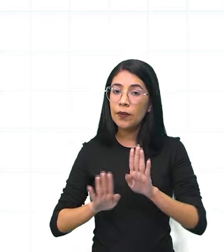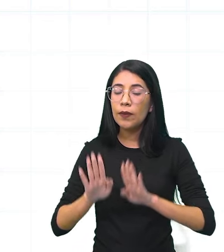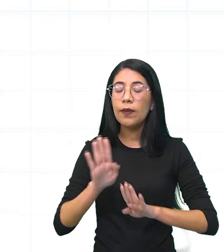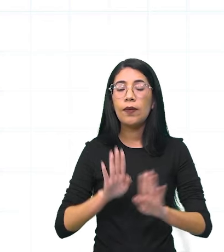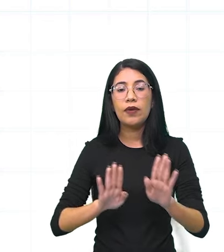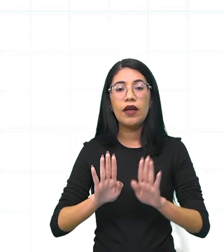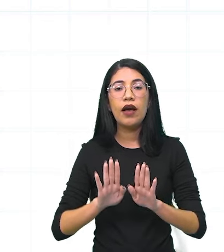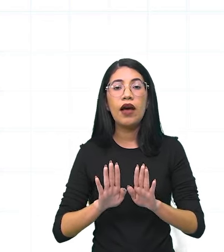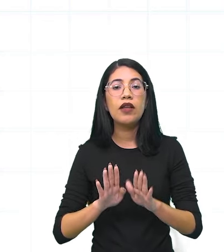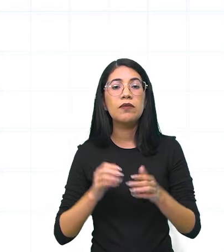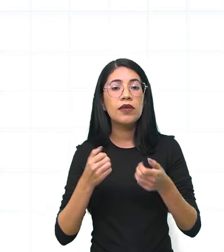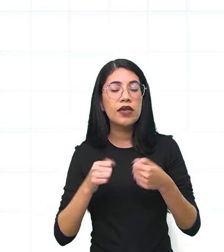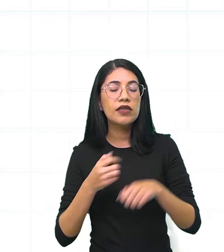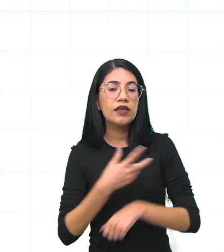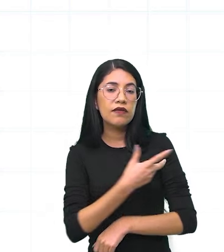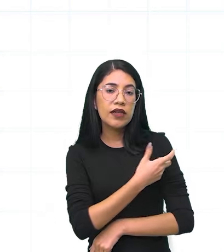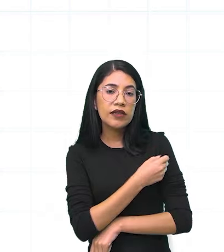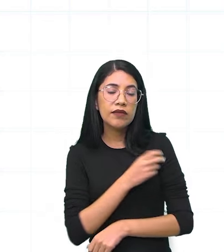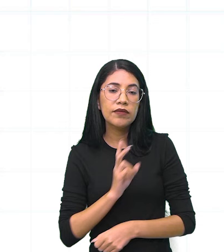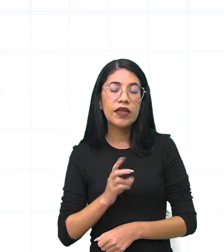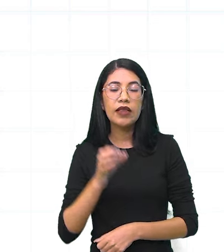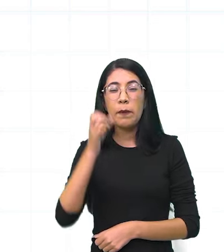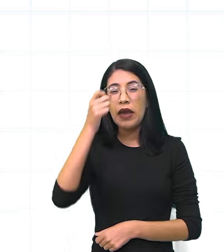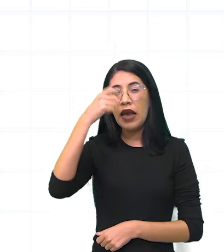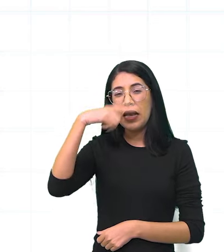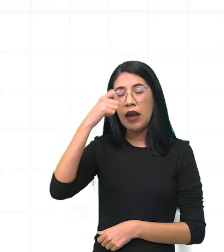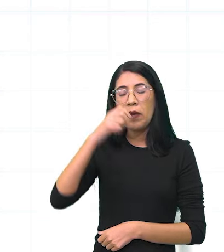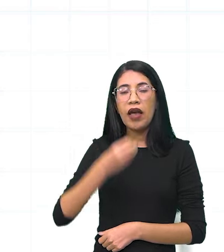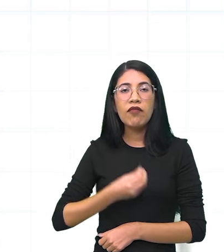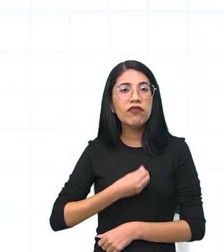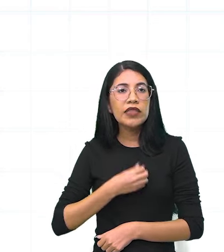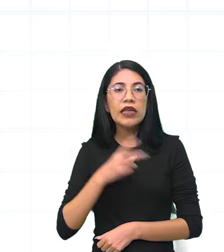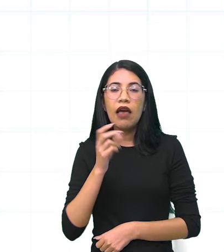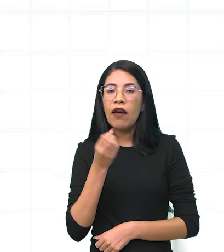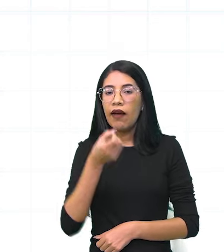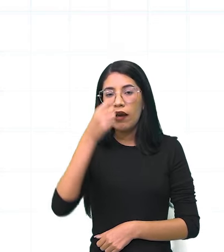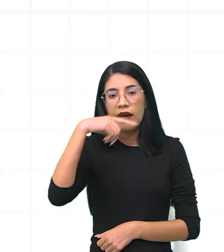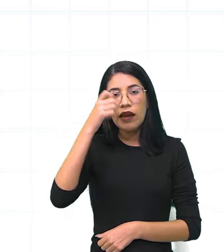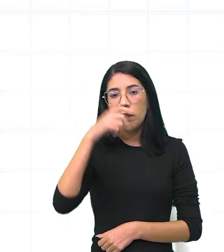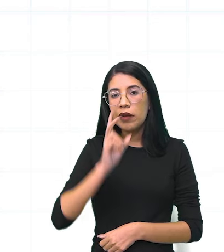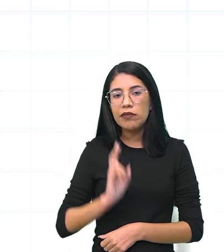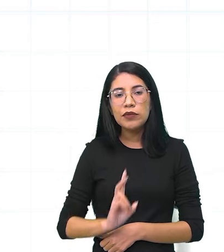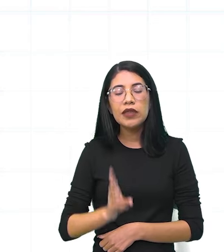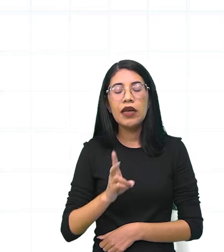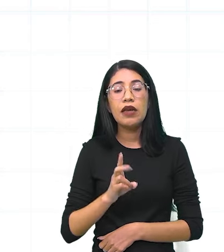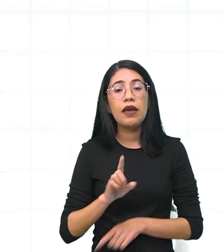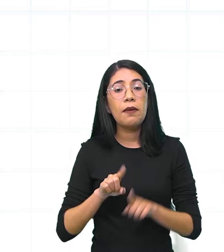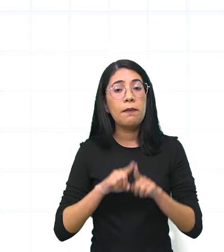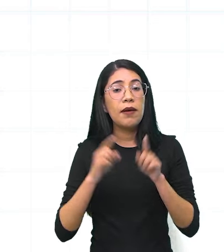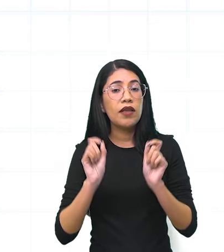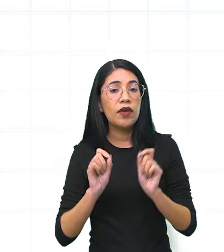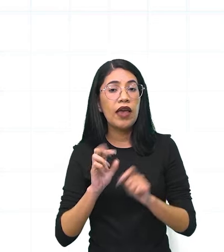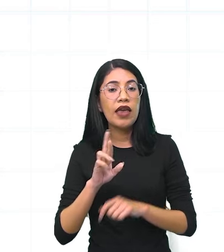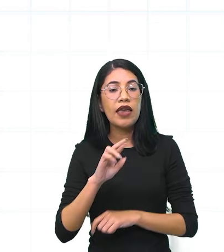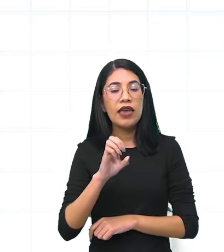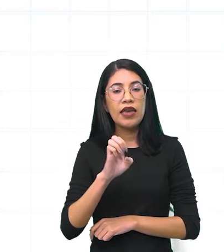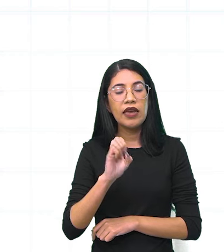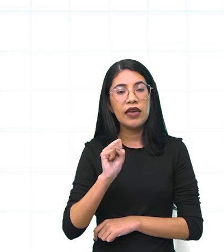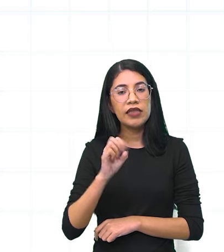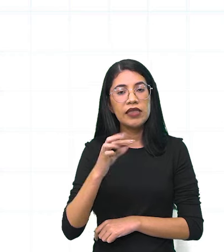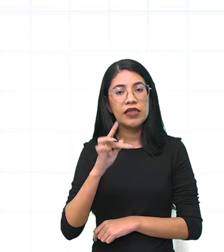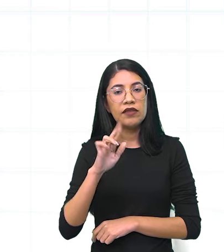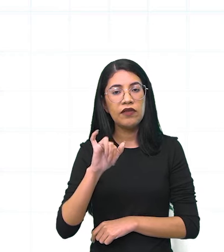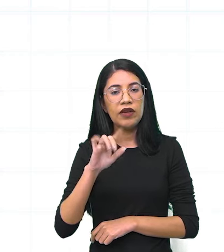com as vacinas. A gripe que a gente vê, assim, ah, mas eu vivo gripada. Provavelmente, o que você vive é resfriado.